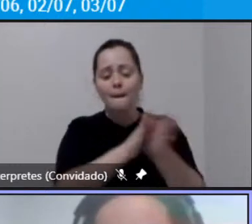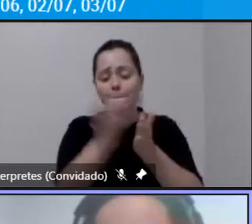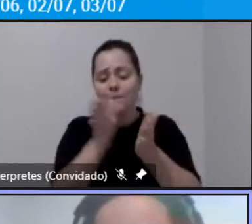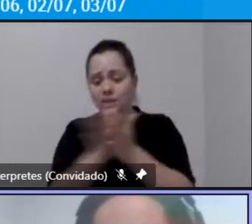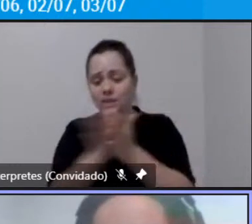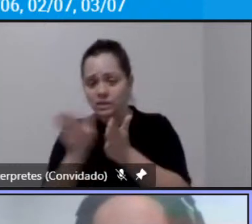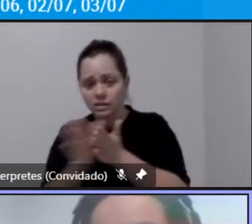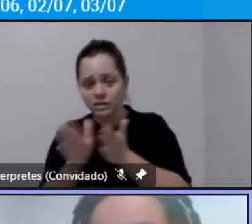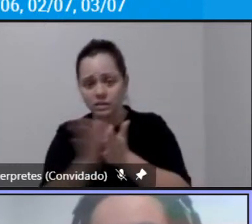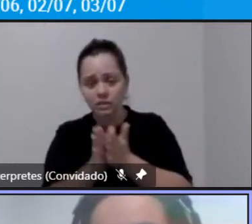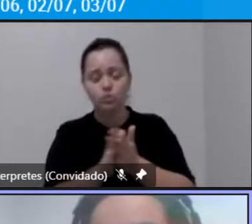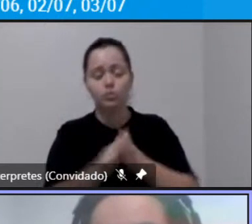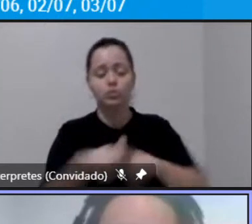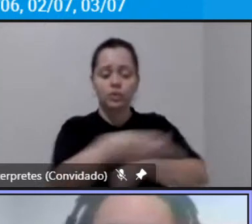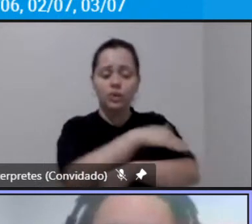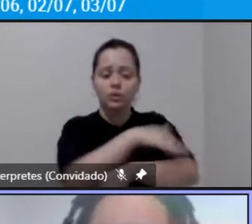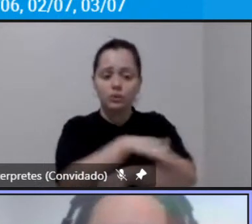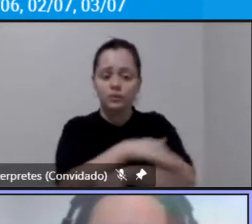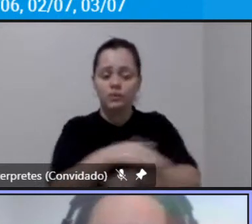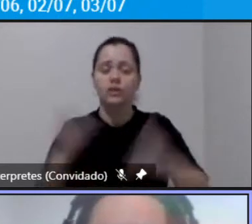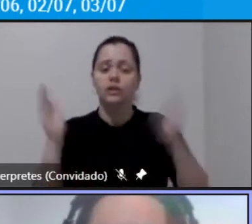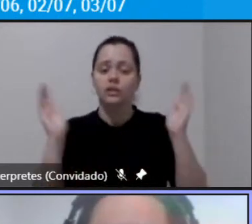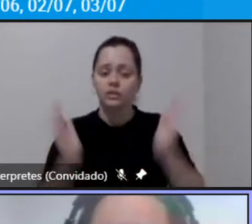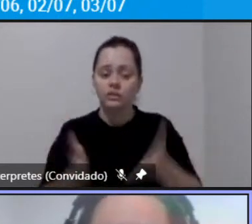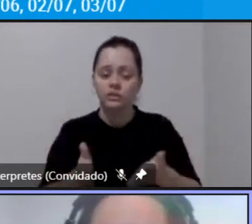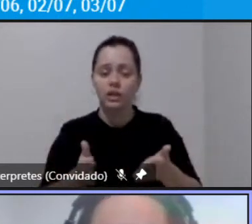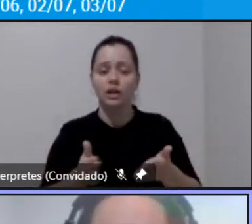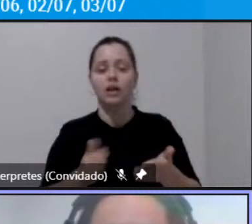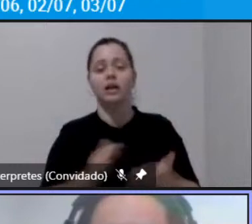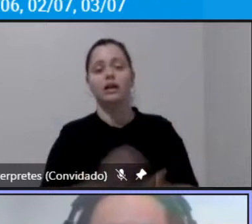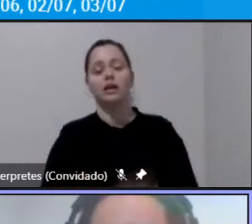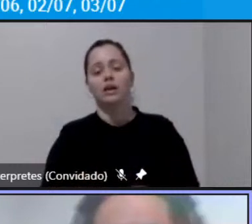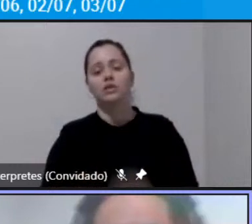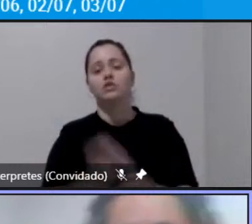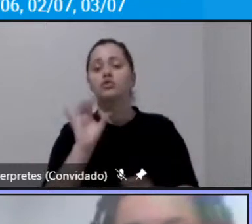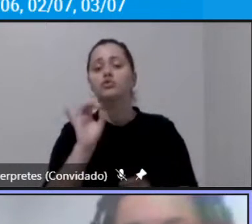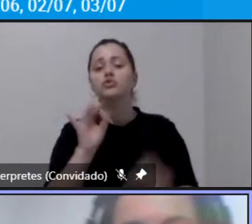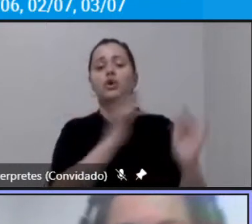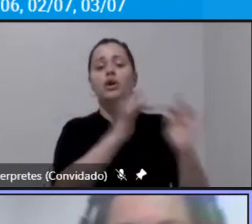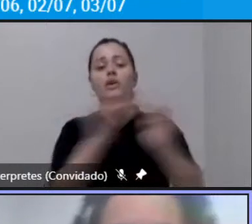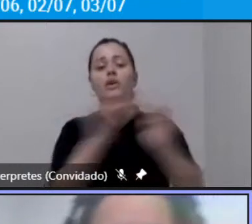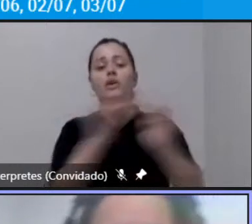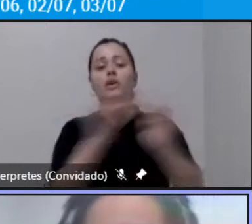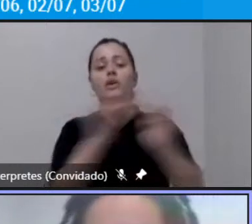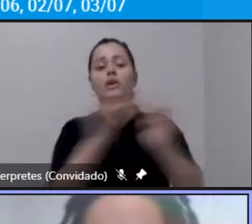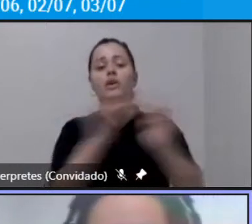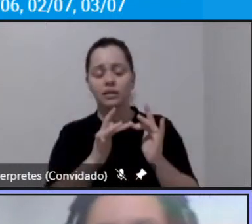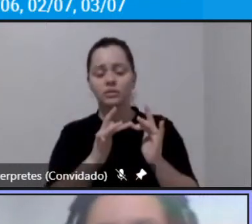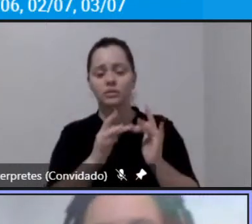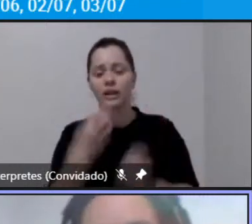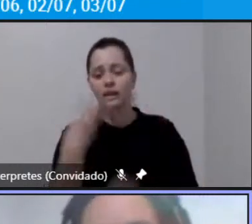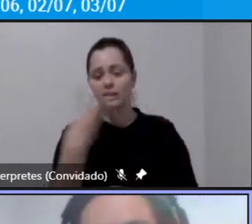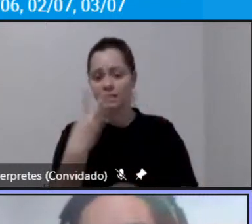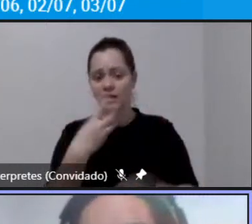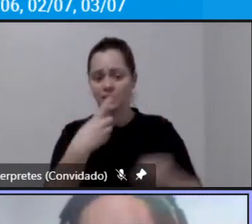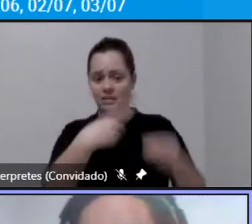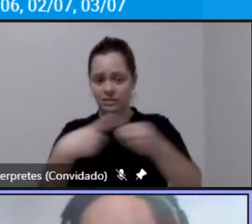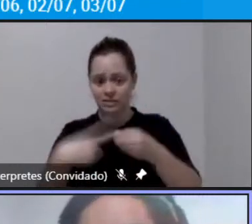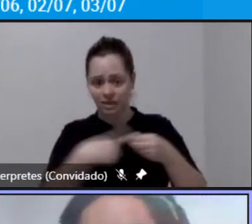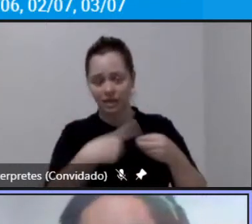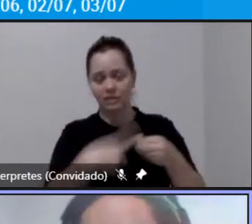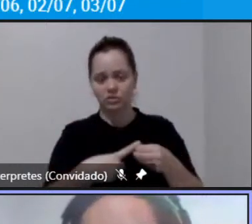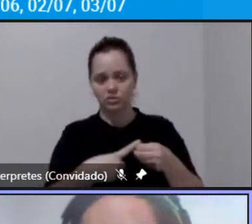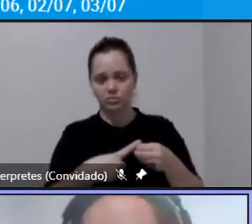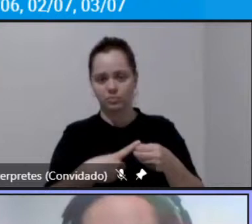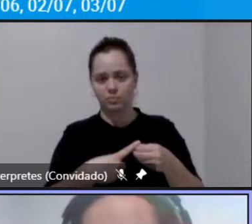rodovia atende Jacareí por exemplo só é ligado a outras três cidades Jacareí